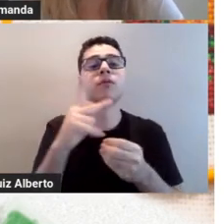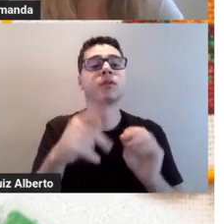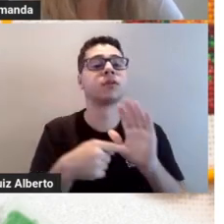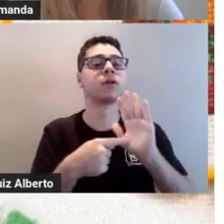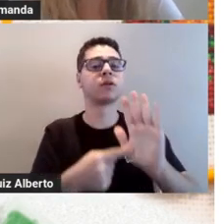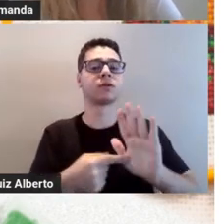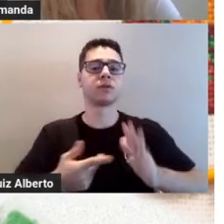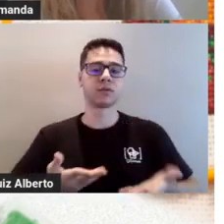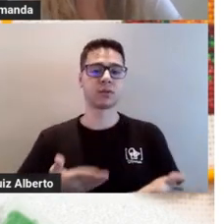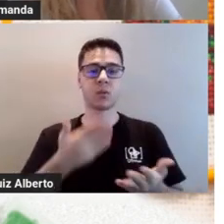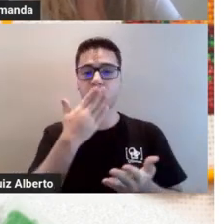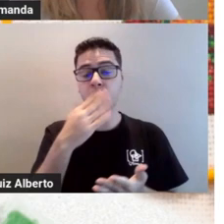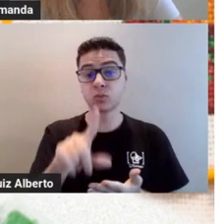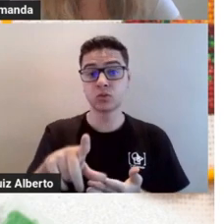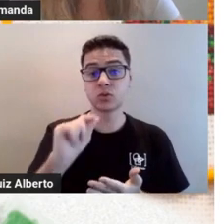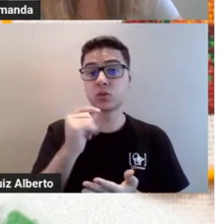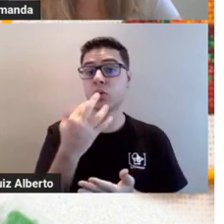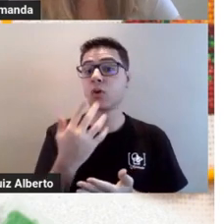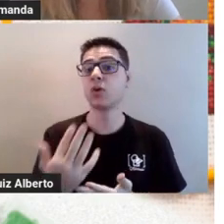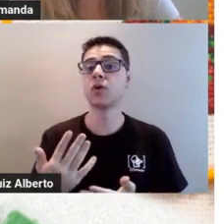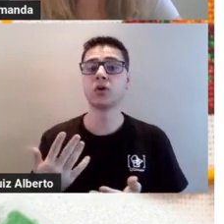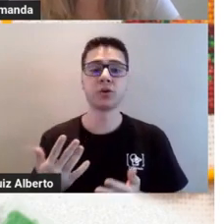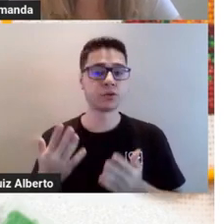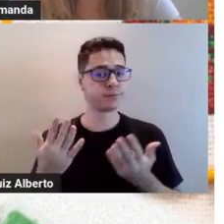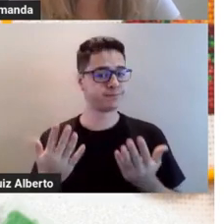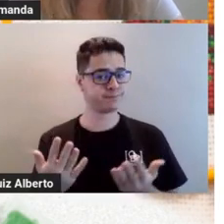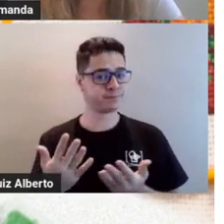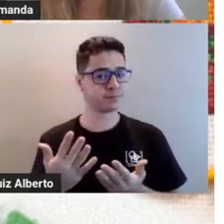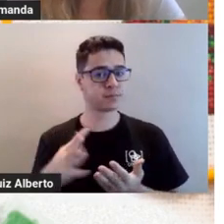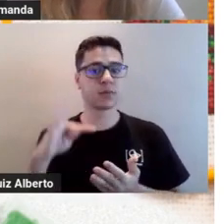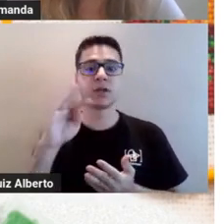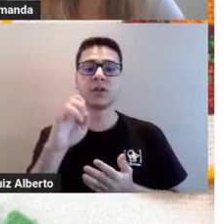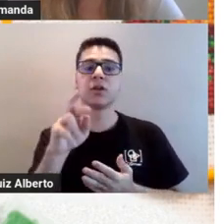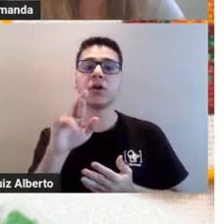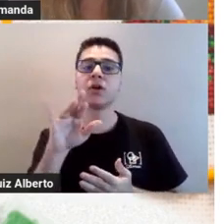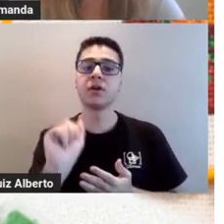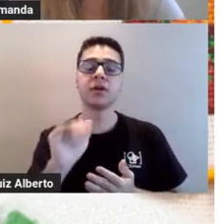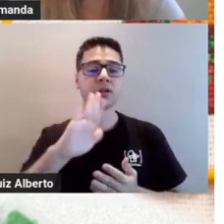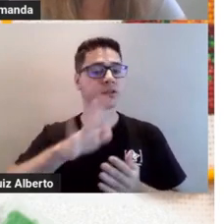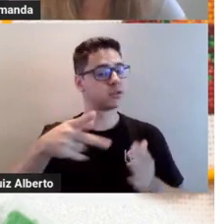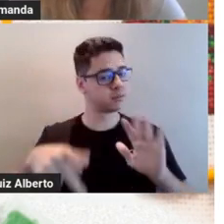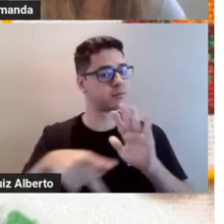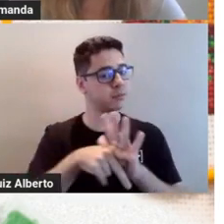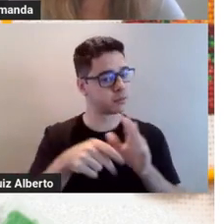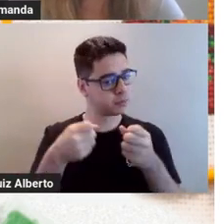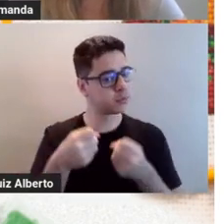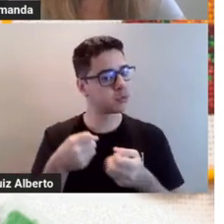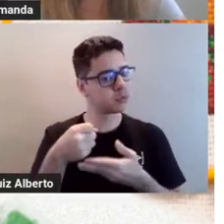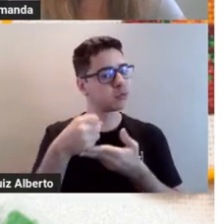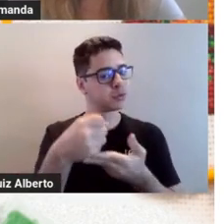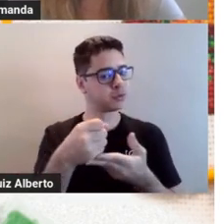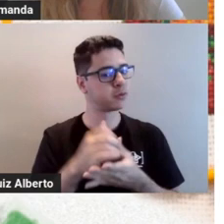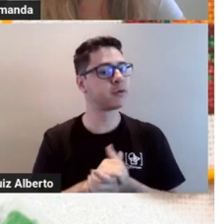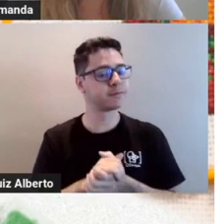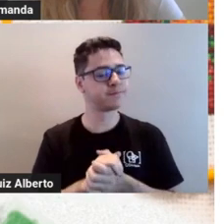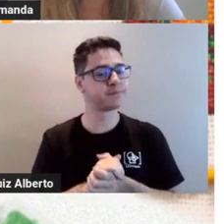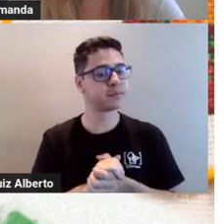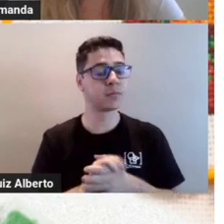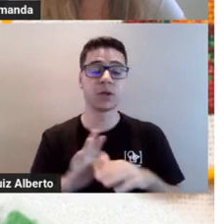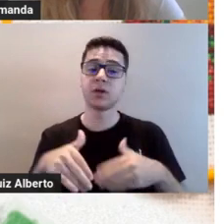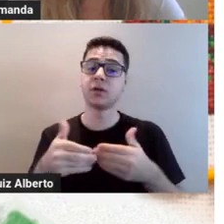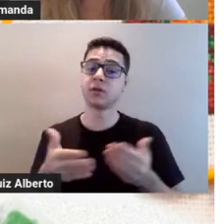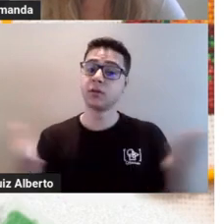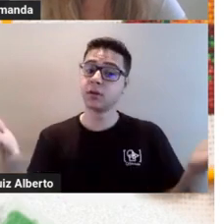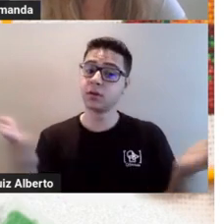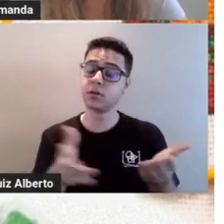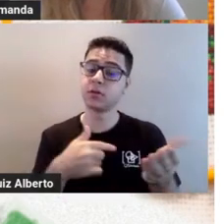cores? Então, a teoria cromática pode te ajudar em tudo isso. Então, agora, pessoal, eu vou soltar